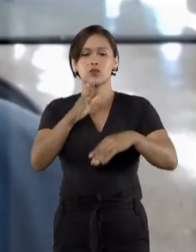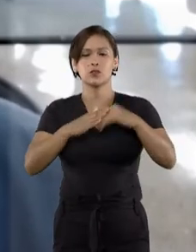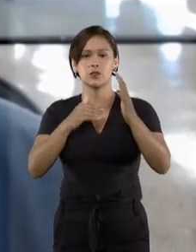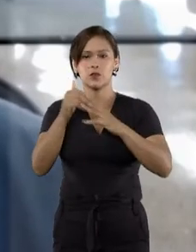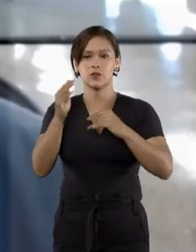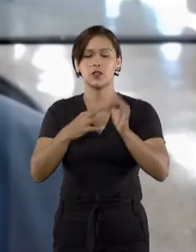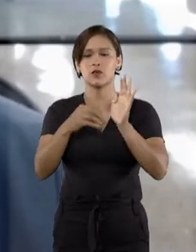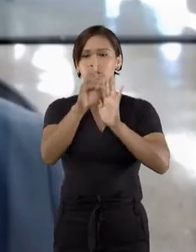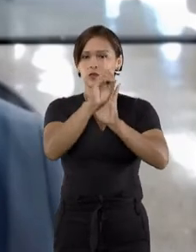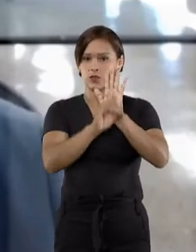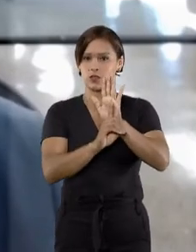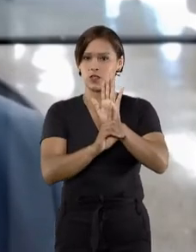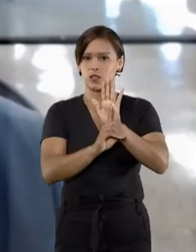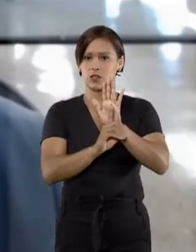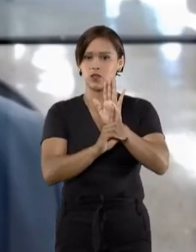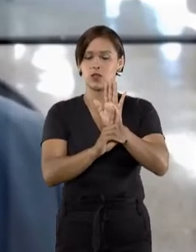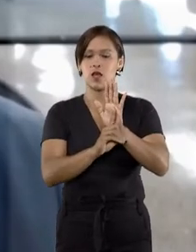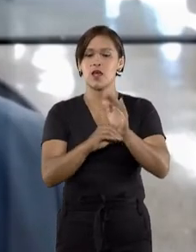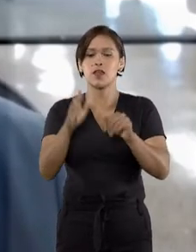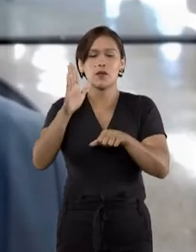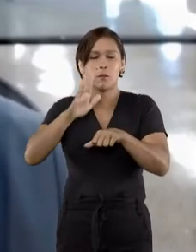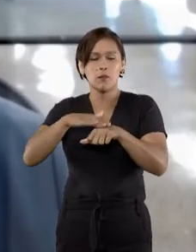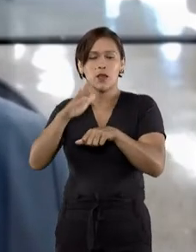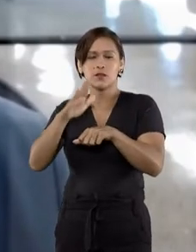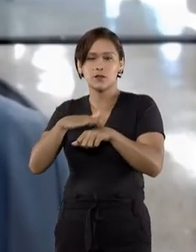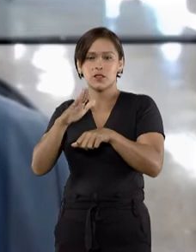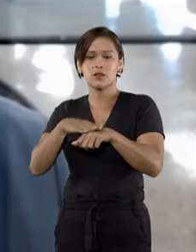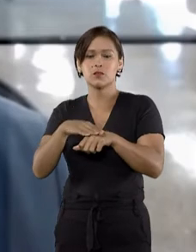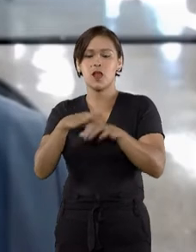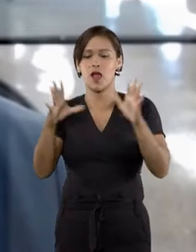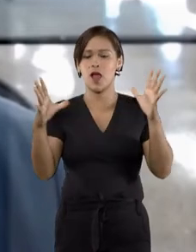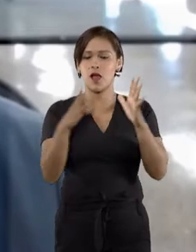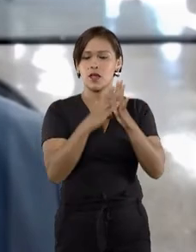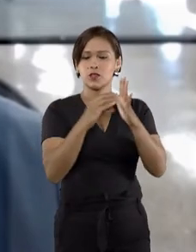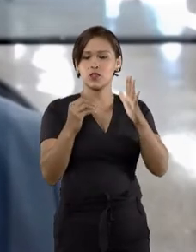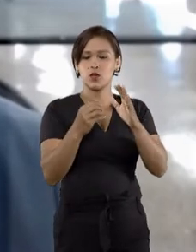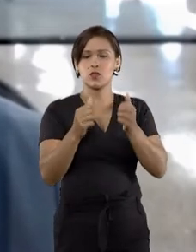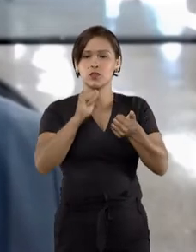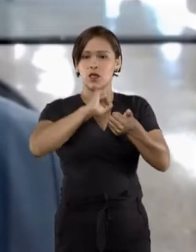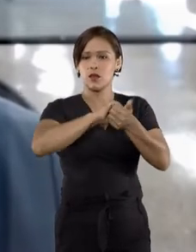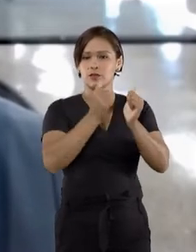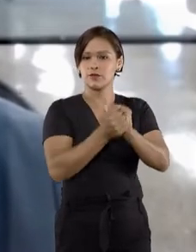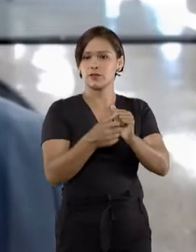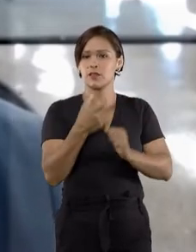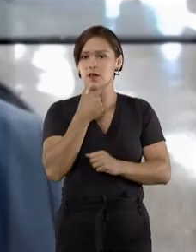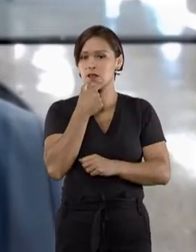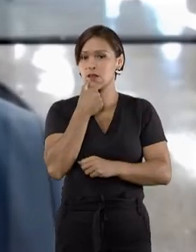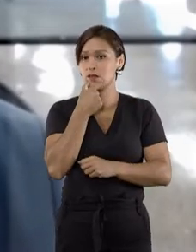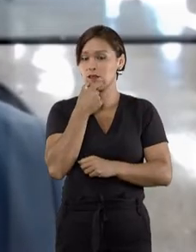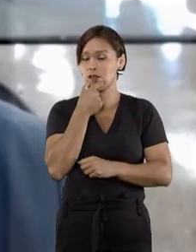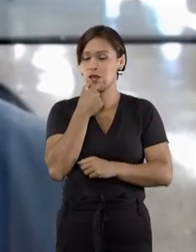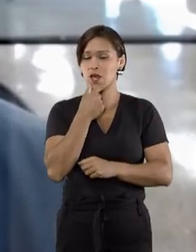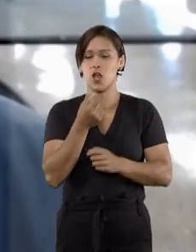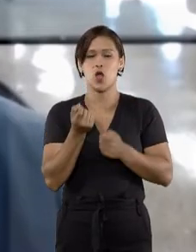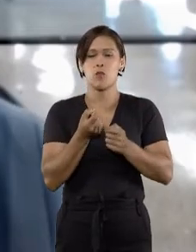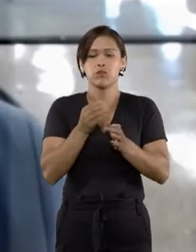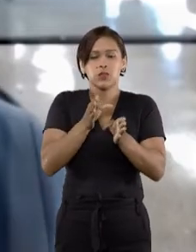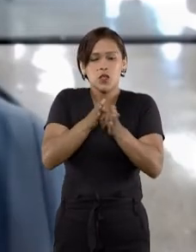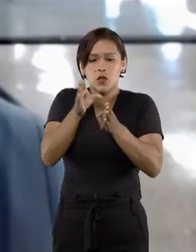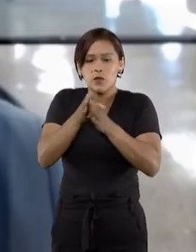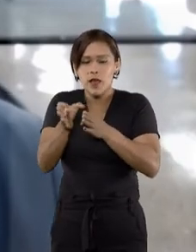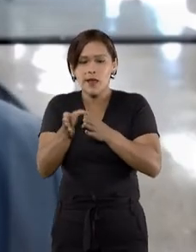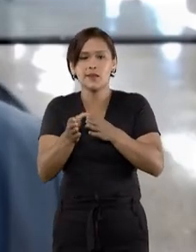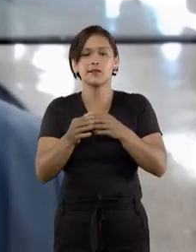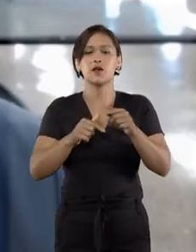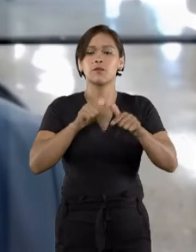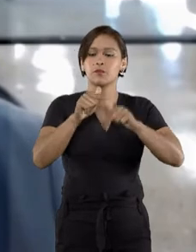profissionais do direito que cada vez mais adotam a Convenção Americana como instrumento,